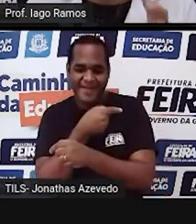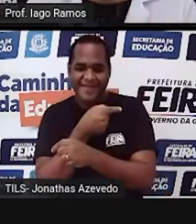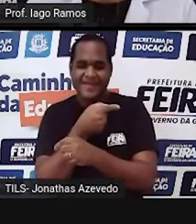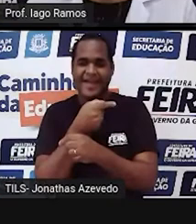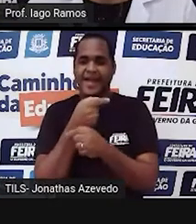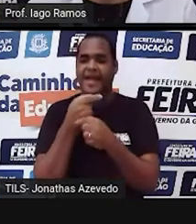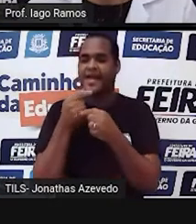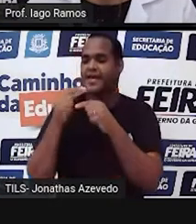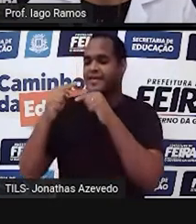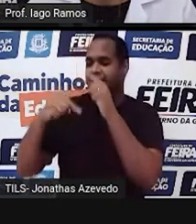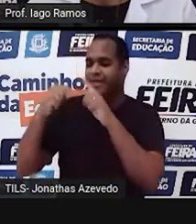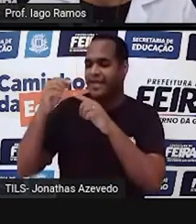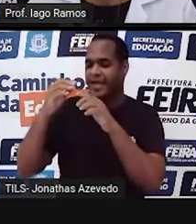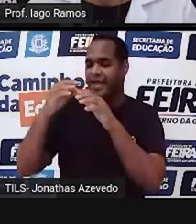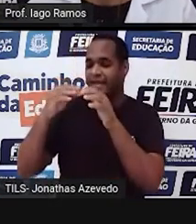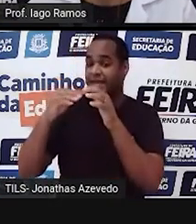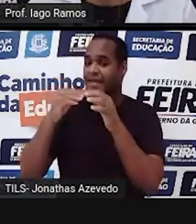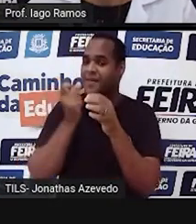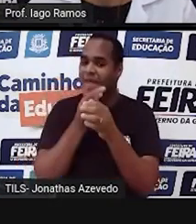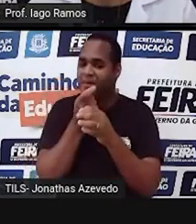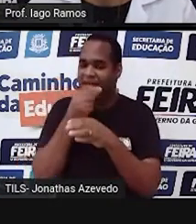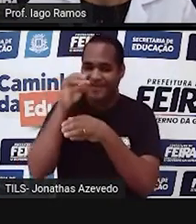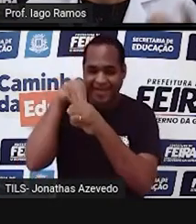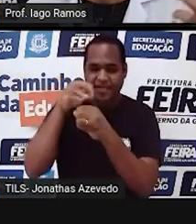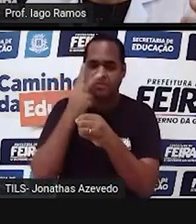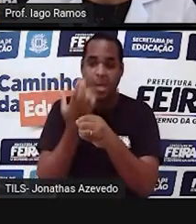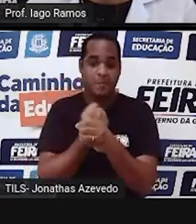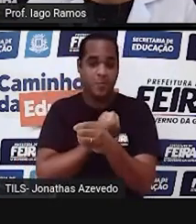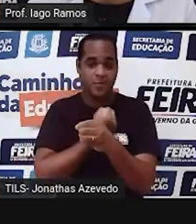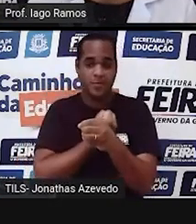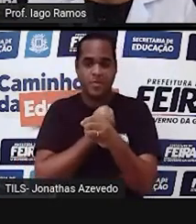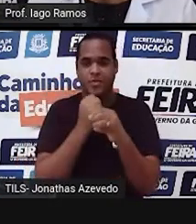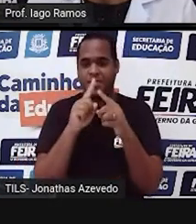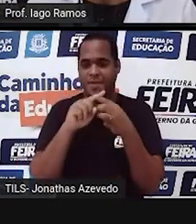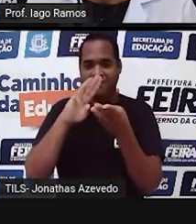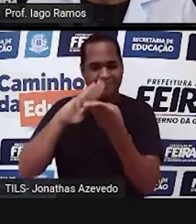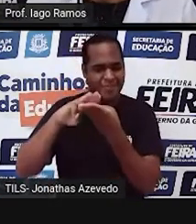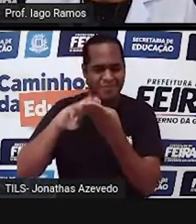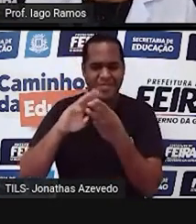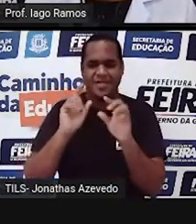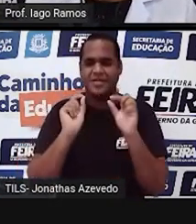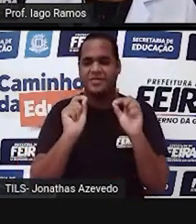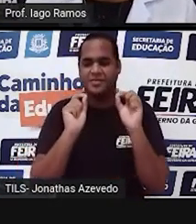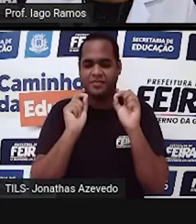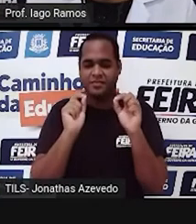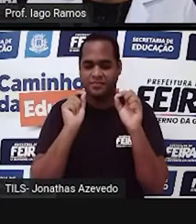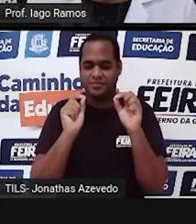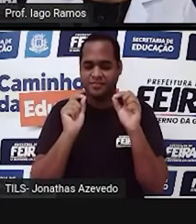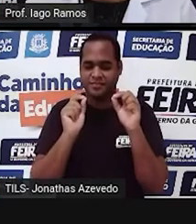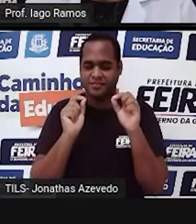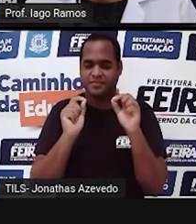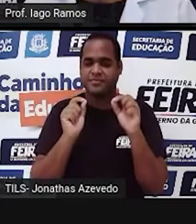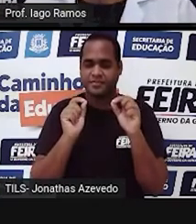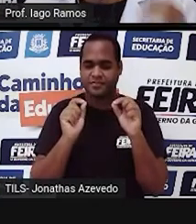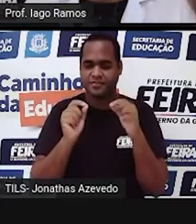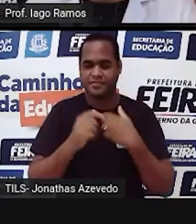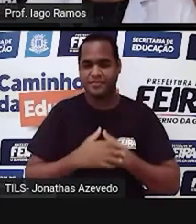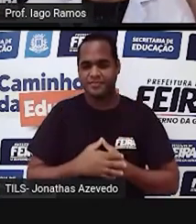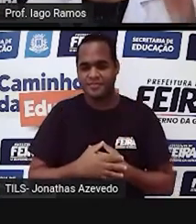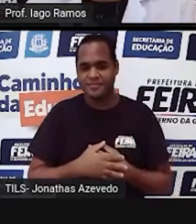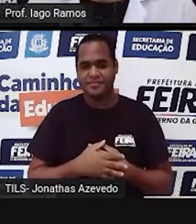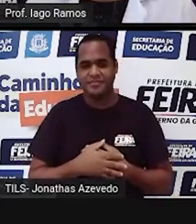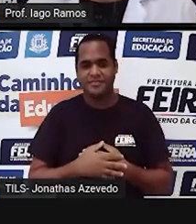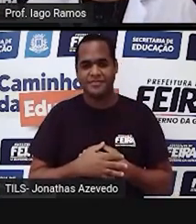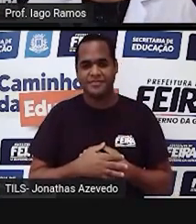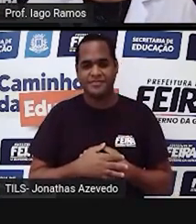comediazinha que envolve números, que envolve a matemática, né? E aí o tempo acabou, olha só. Te